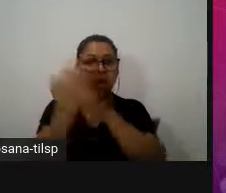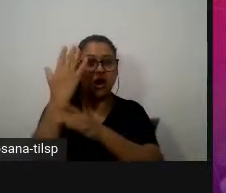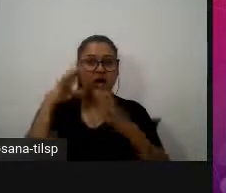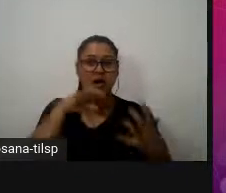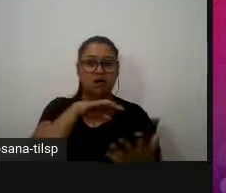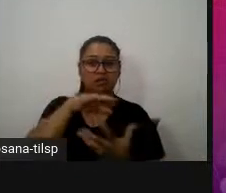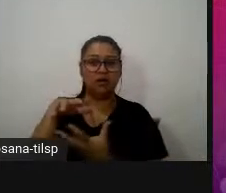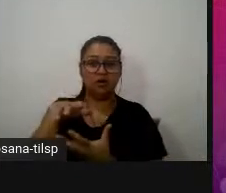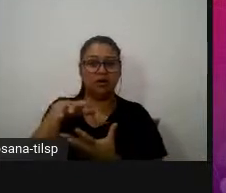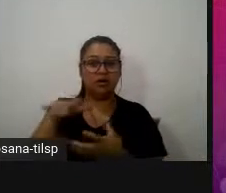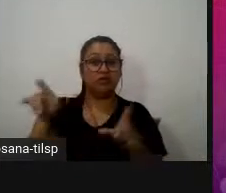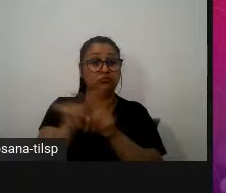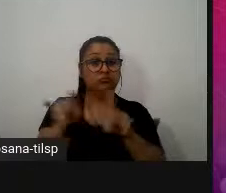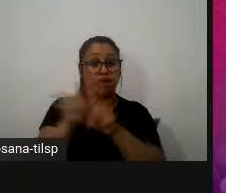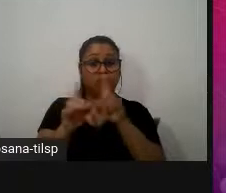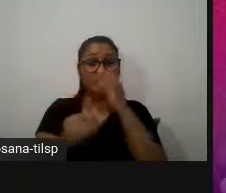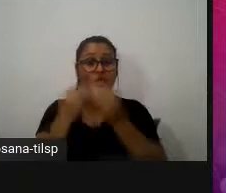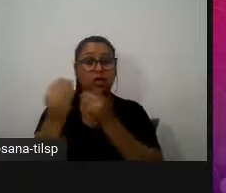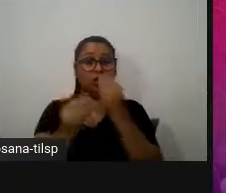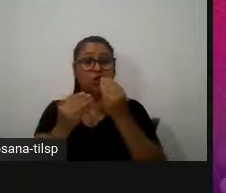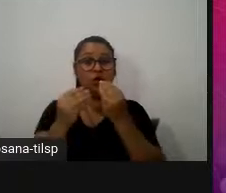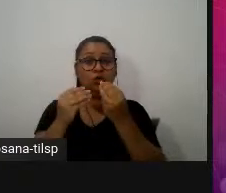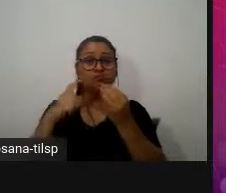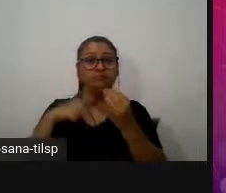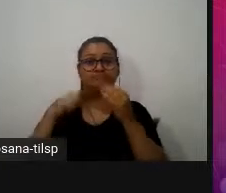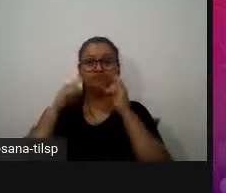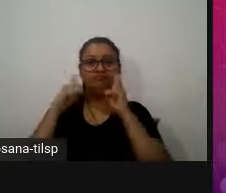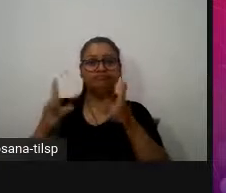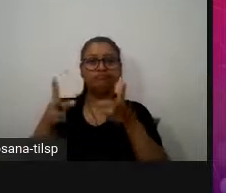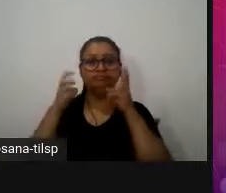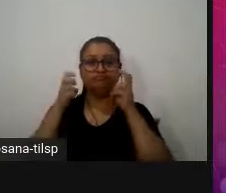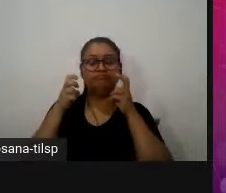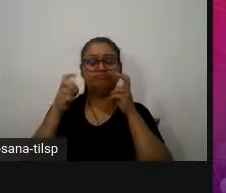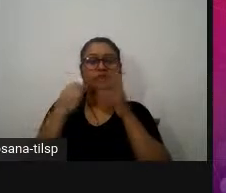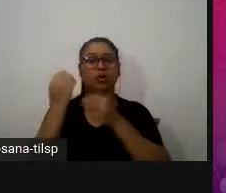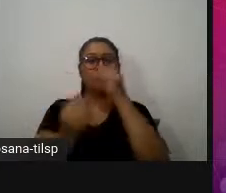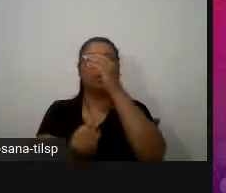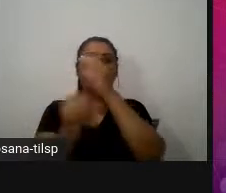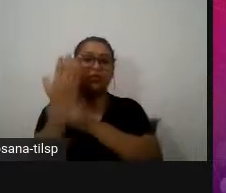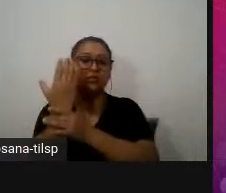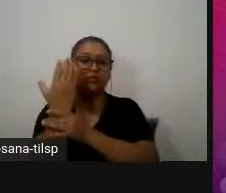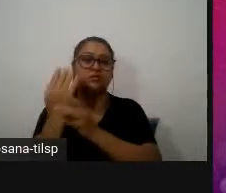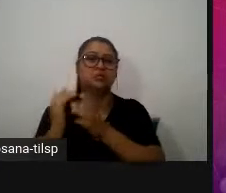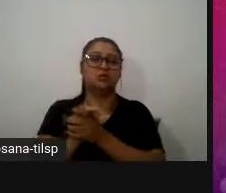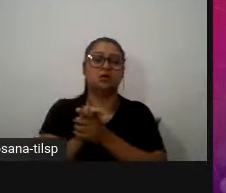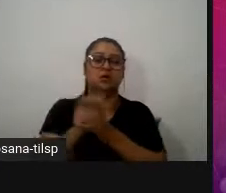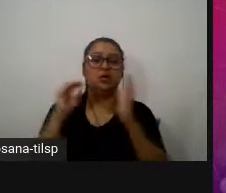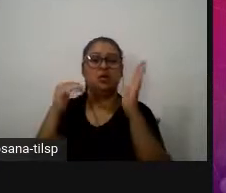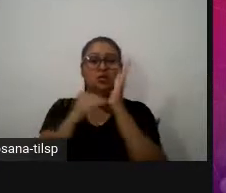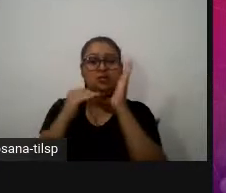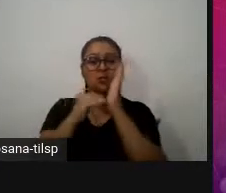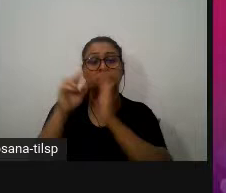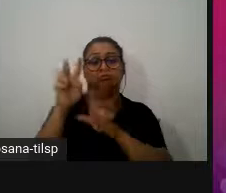ou ainda vão motorizar atentamente o desenvolvimento do planeta e finalmente observamos aqui sublinhado a ver os